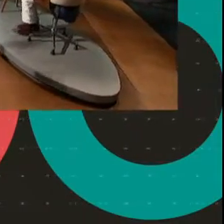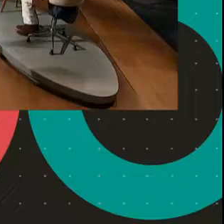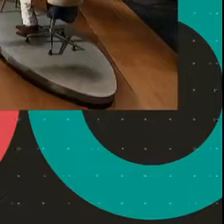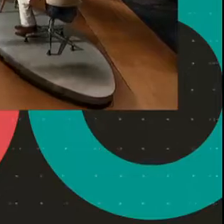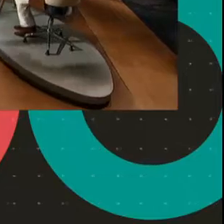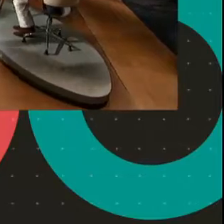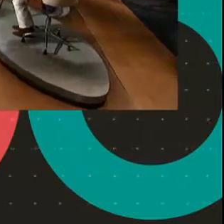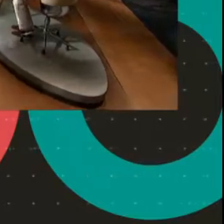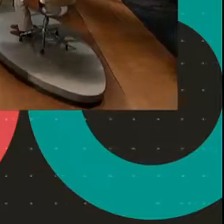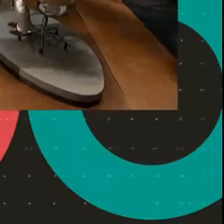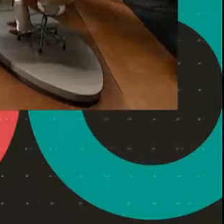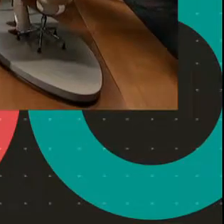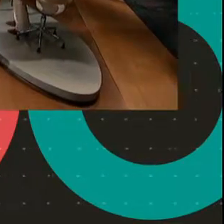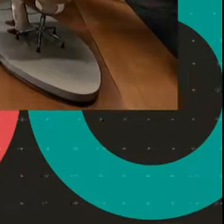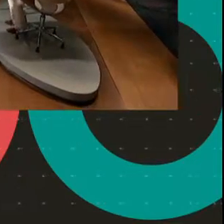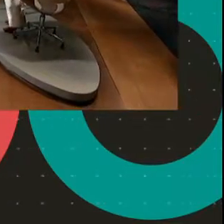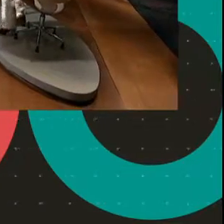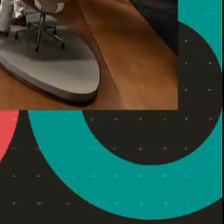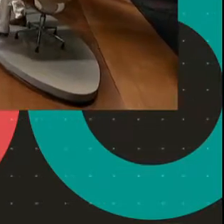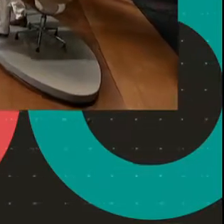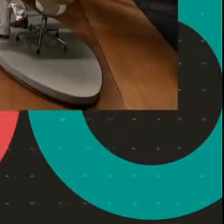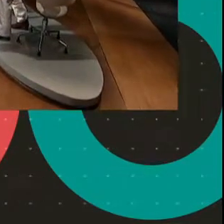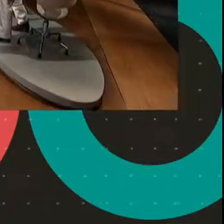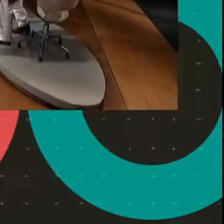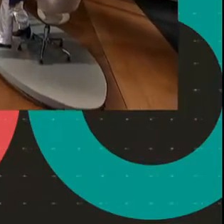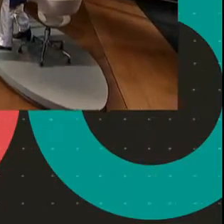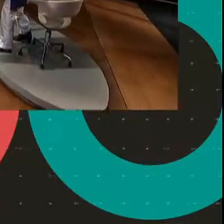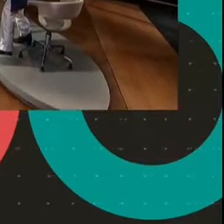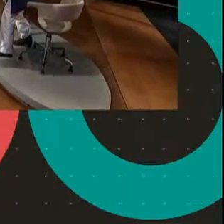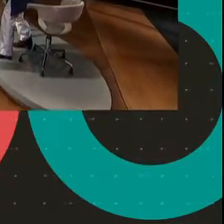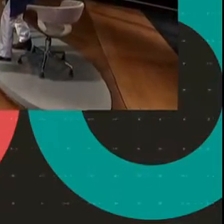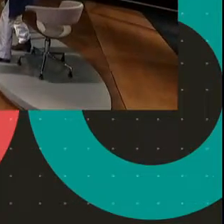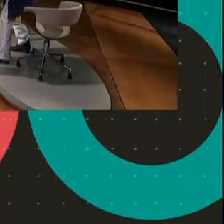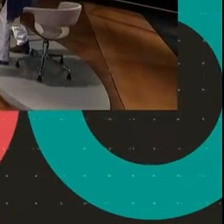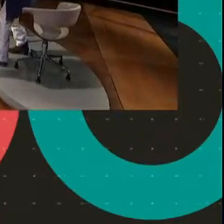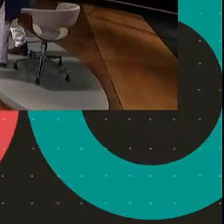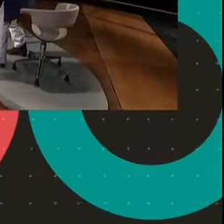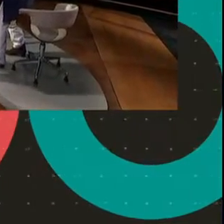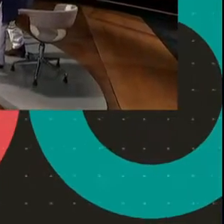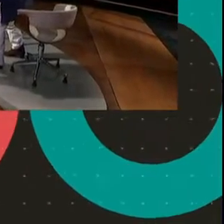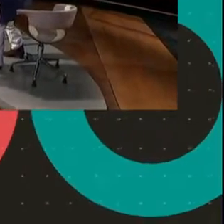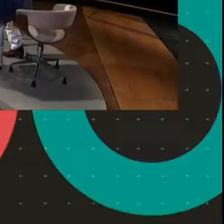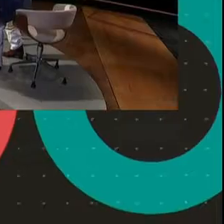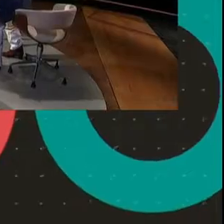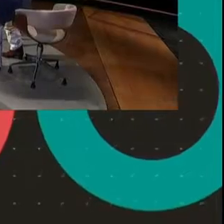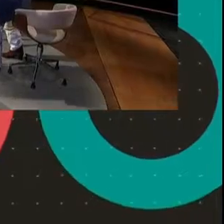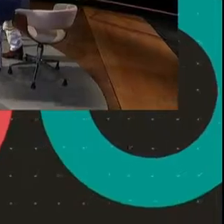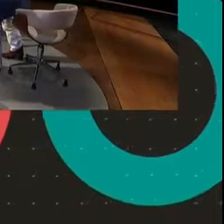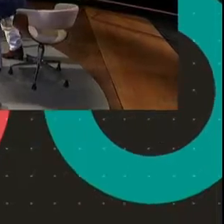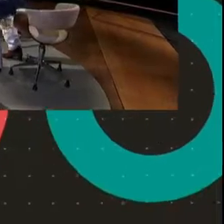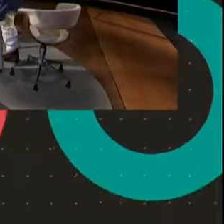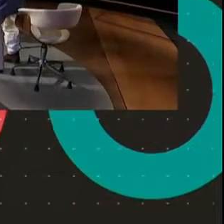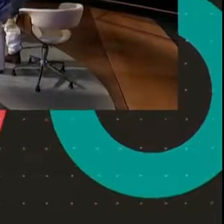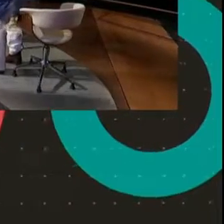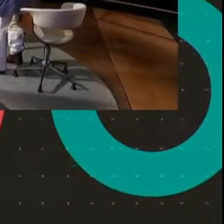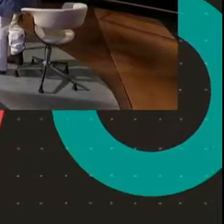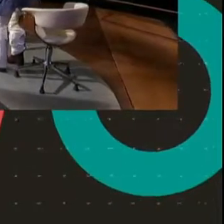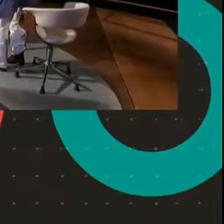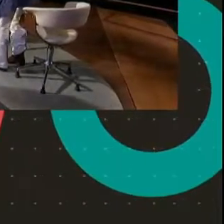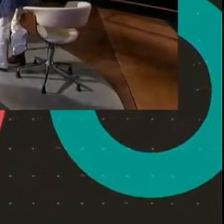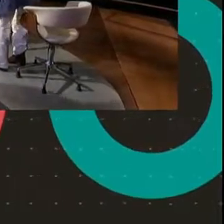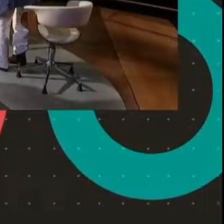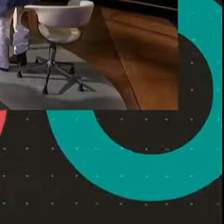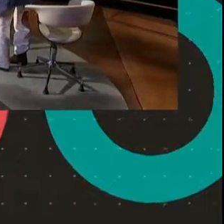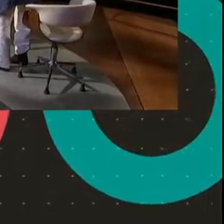Obrigada, gente. Obrigada, espero que eu tenha gostado. Espero que você tenha gostado. Eu amei, amei. Espero que eu tenha falado